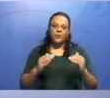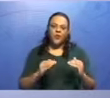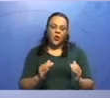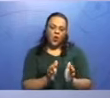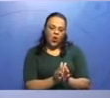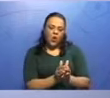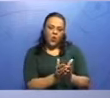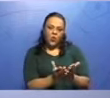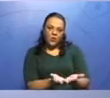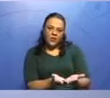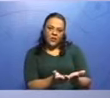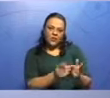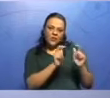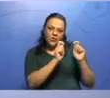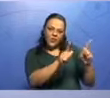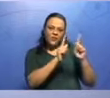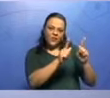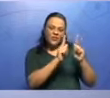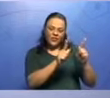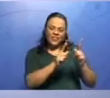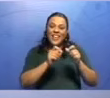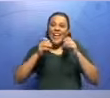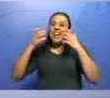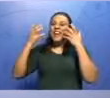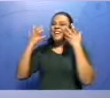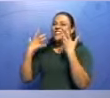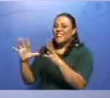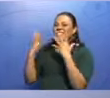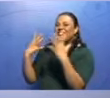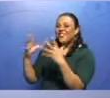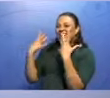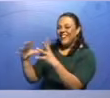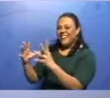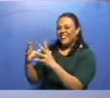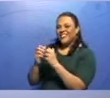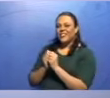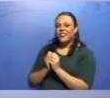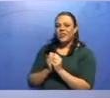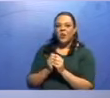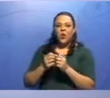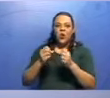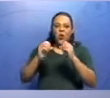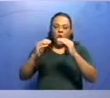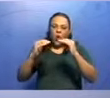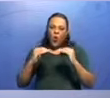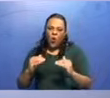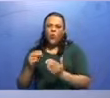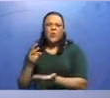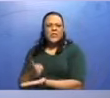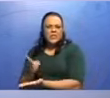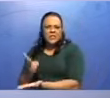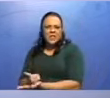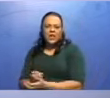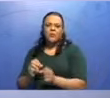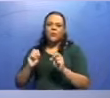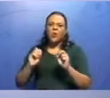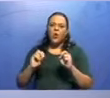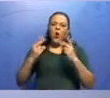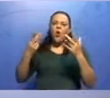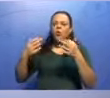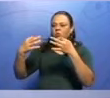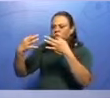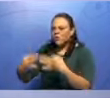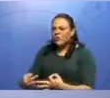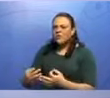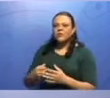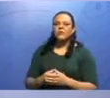Os livros de aventura divertem imensamente, ou divertem sempre, ou divertem com certeza. E agora? Ele é transitivo